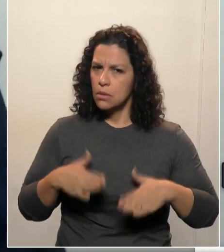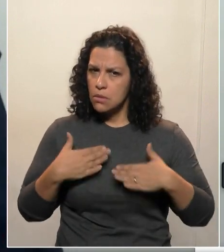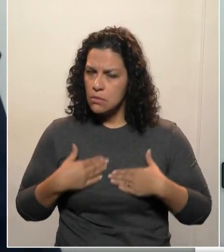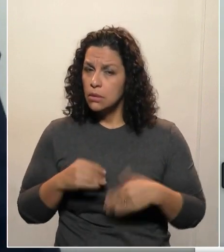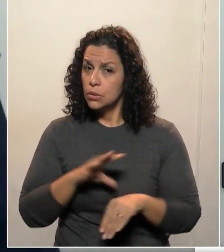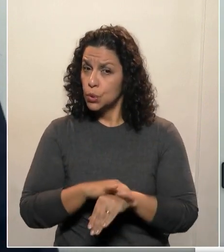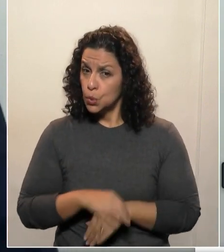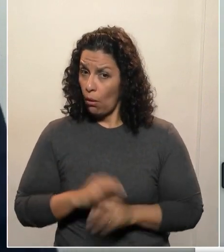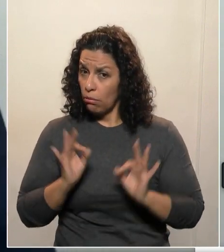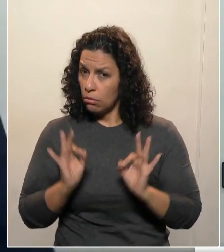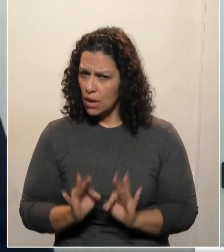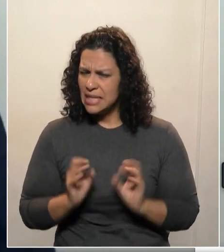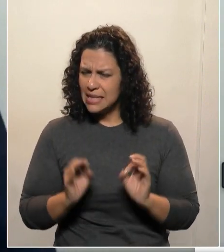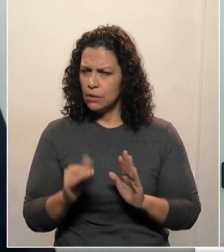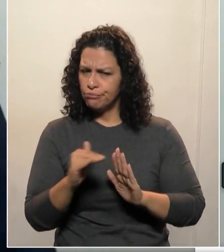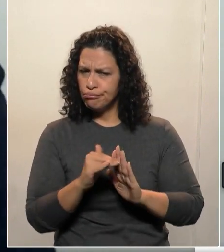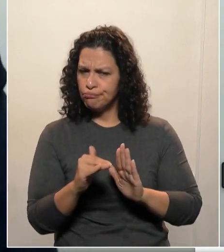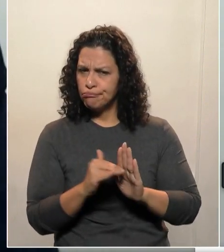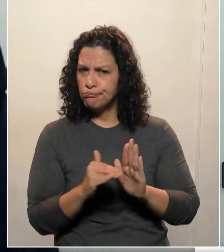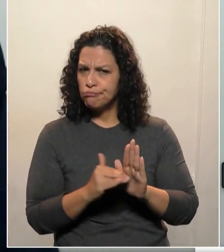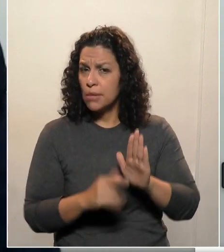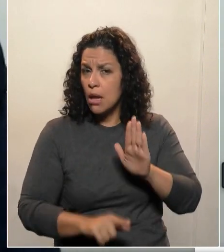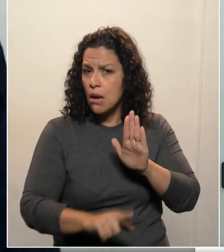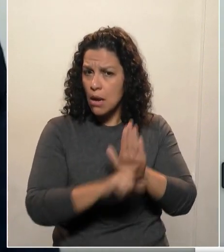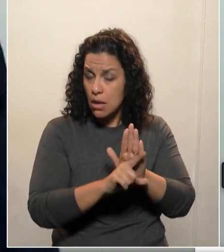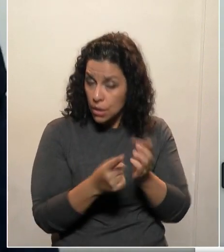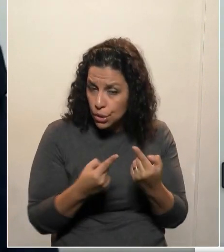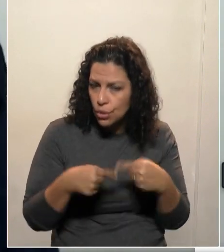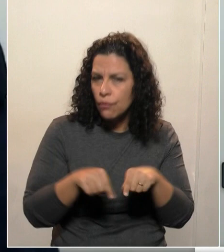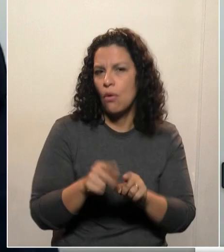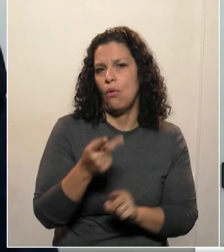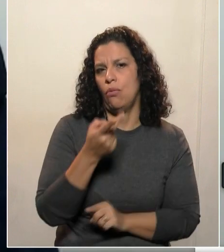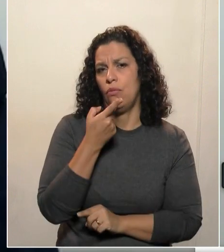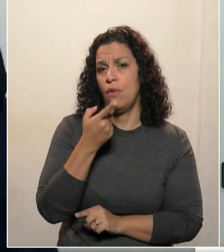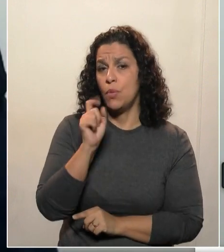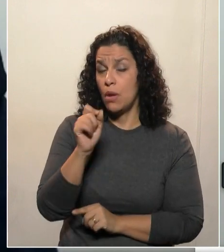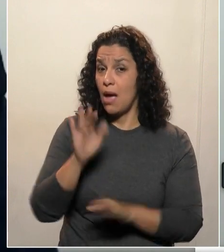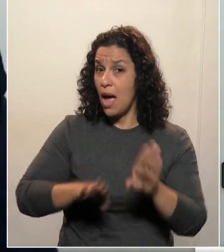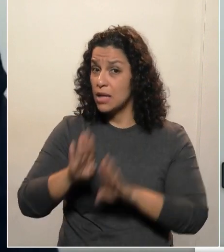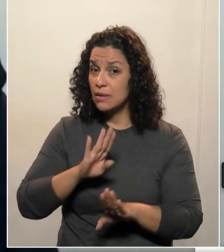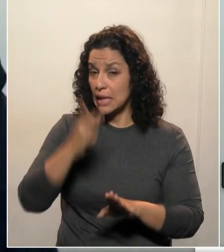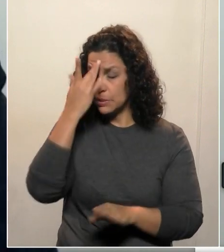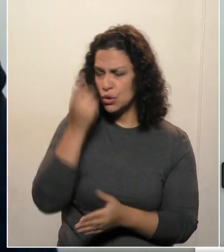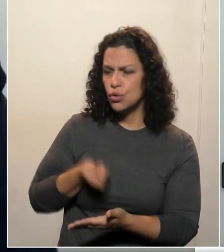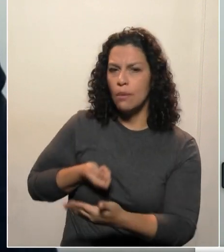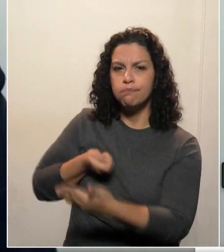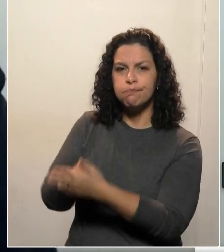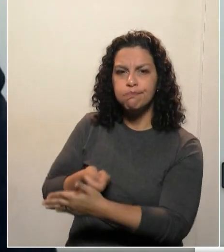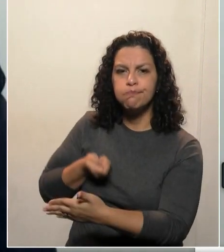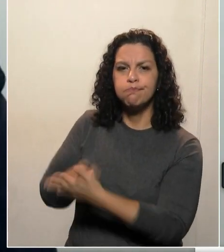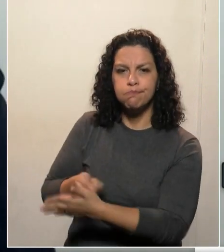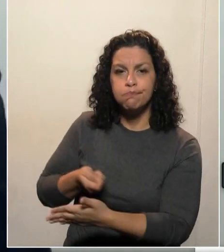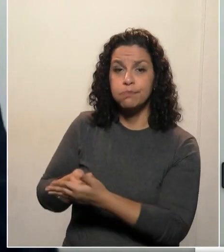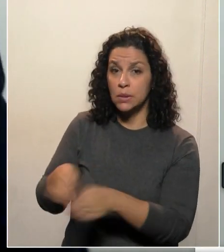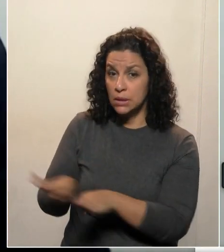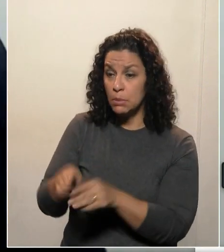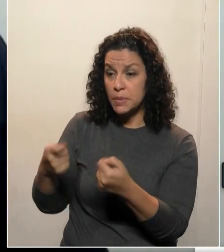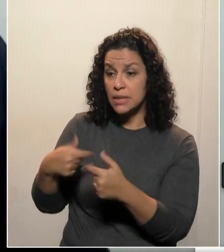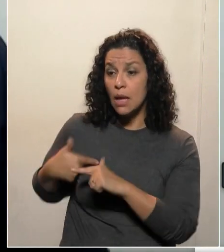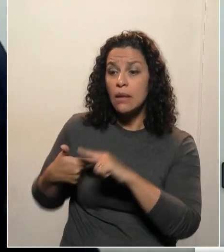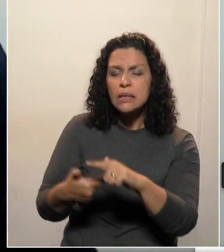e garantia dentro dos parâmetros legais e, repito, em alguns momentos sendo cobrado por alguns setores por esse